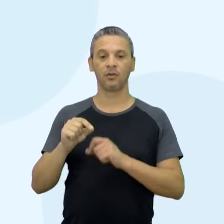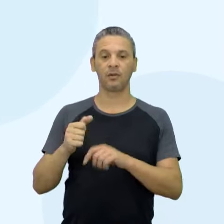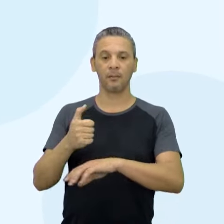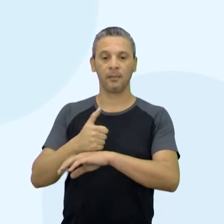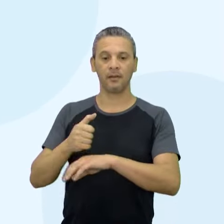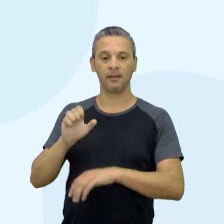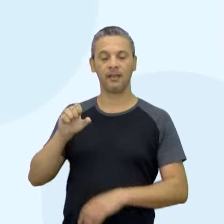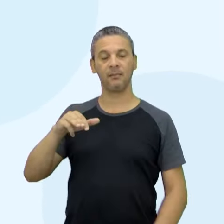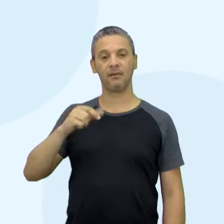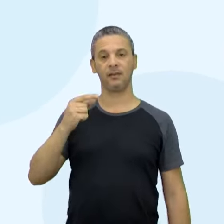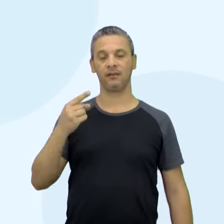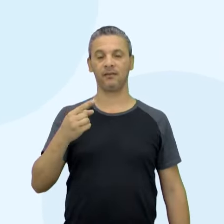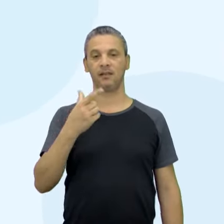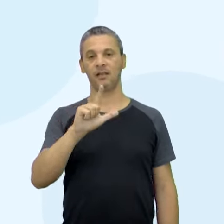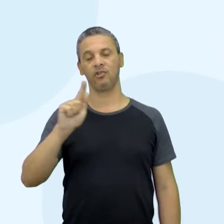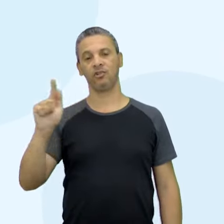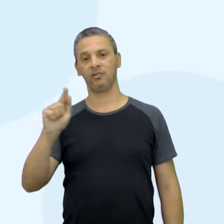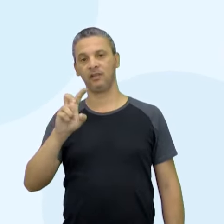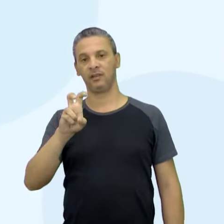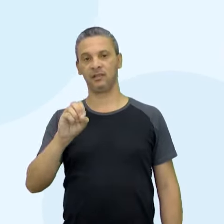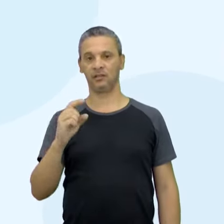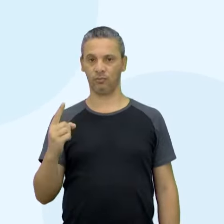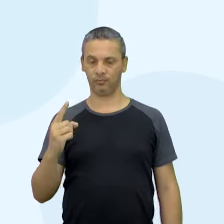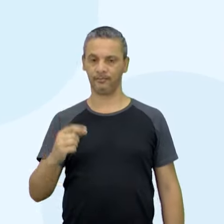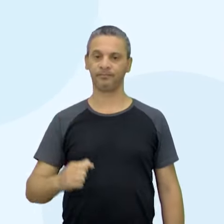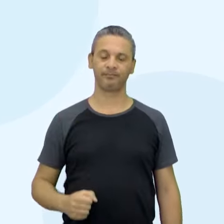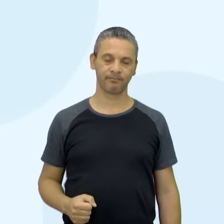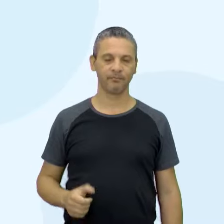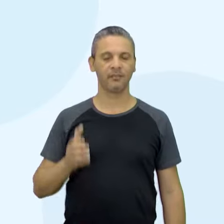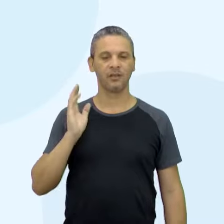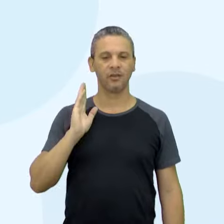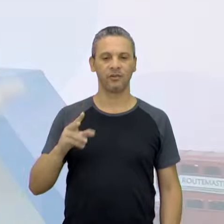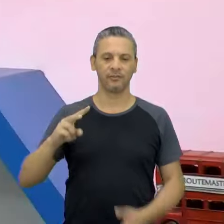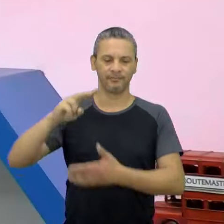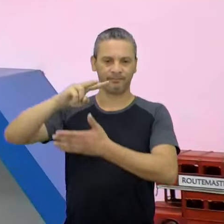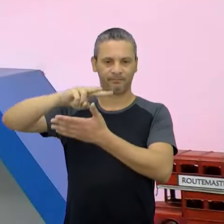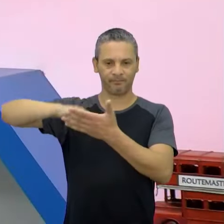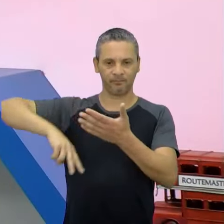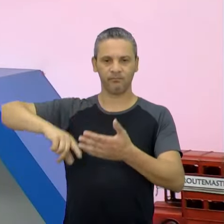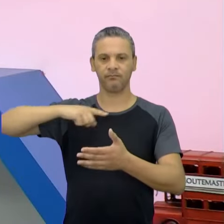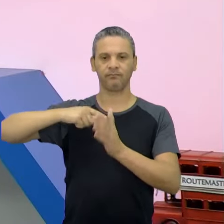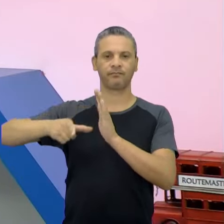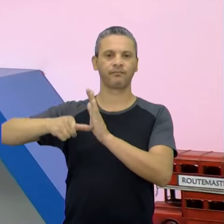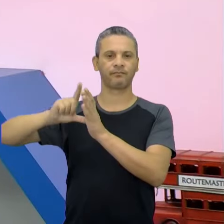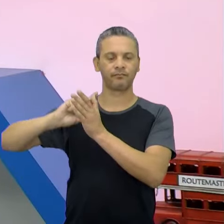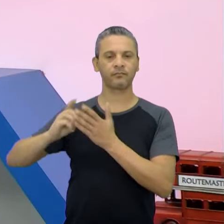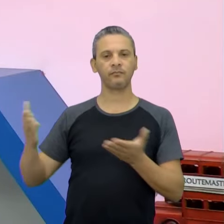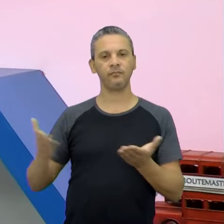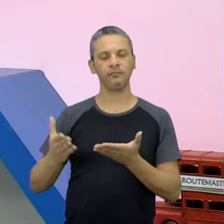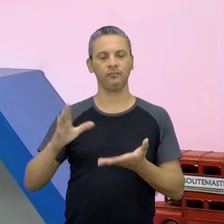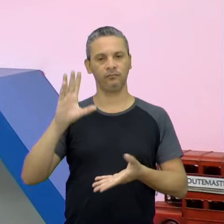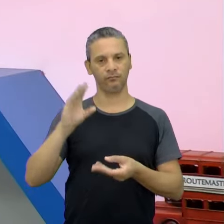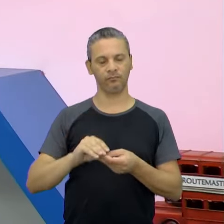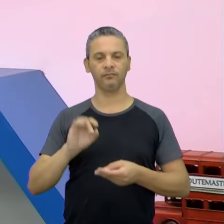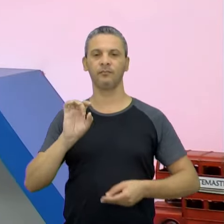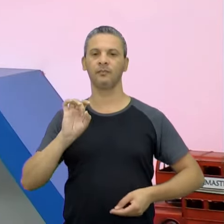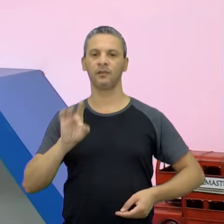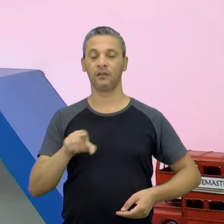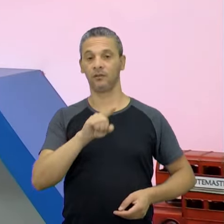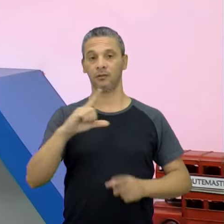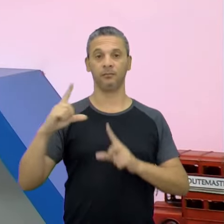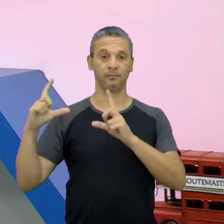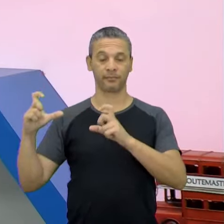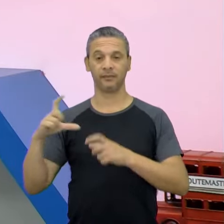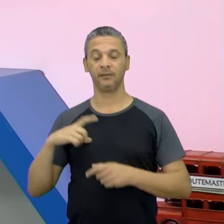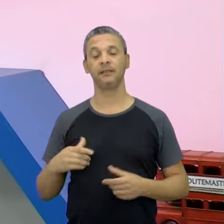EMI13LGG501. Como já fizemos leitura das outras vezes, hoje fica somente para que vocês deem